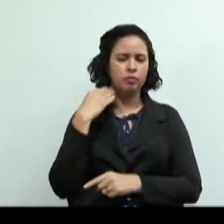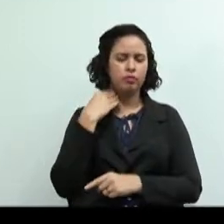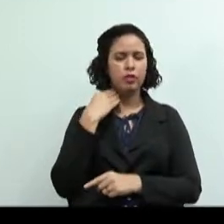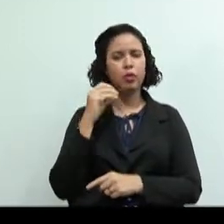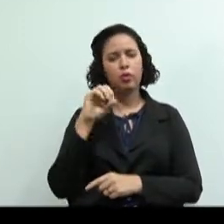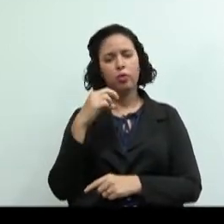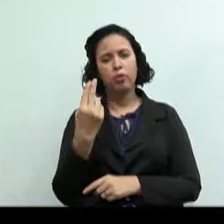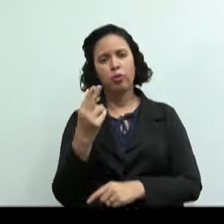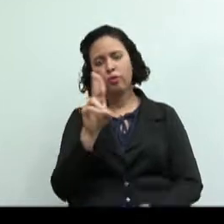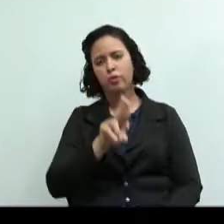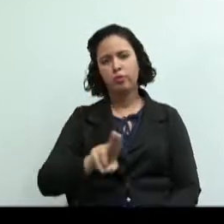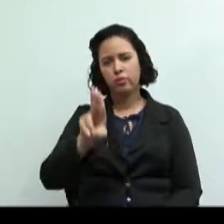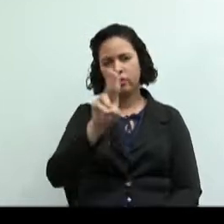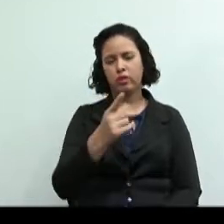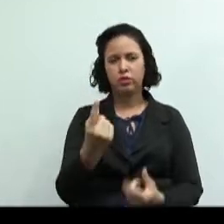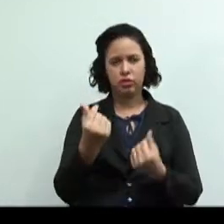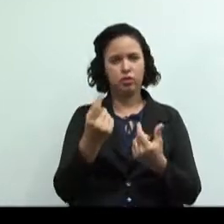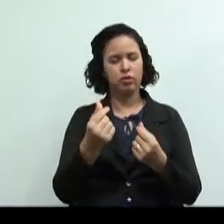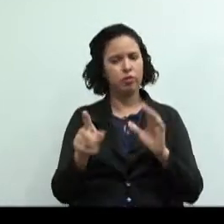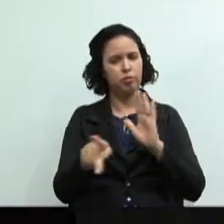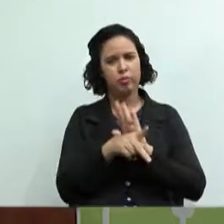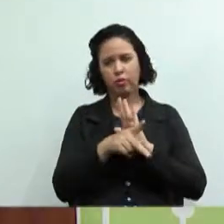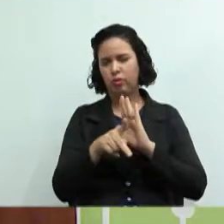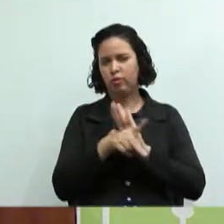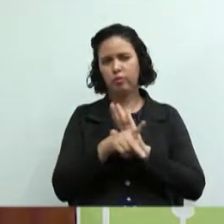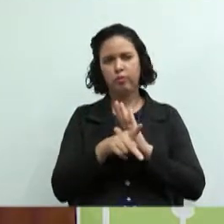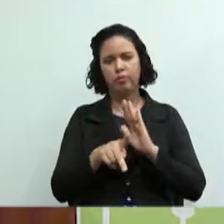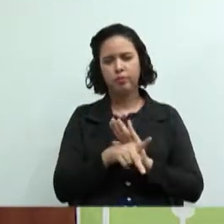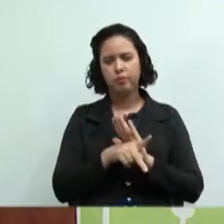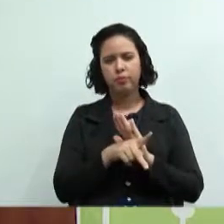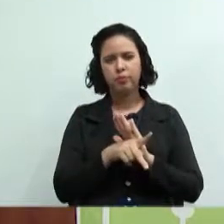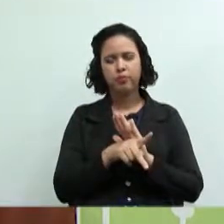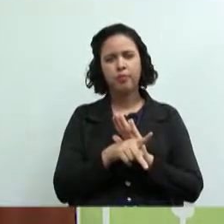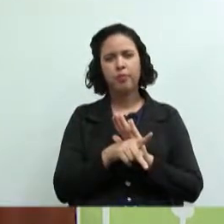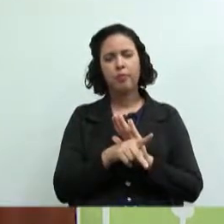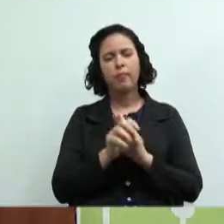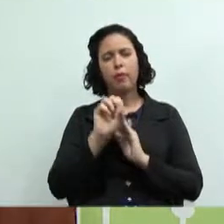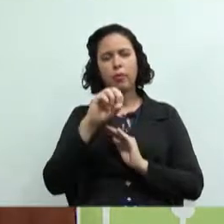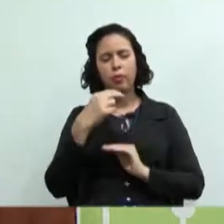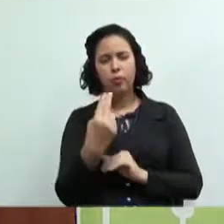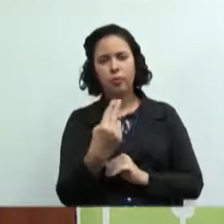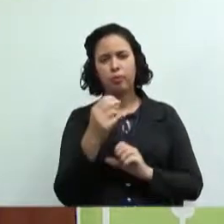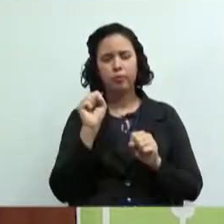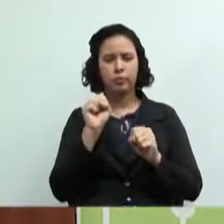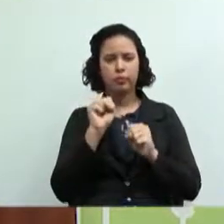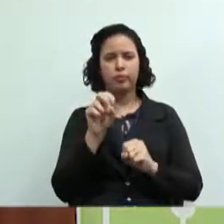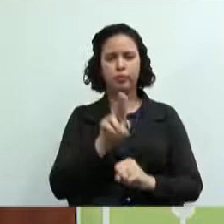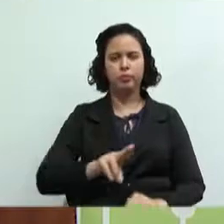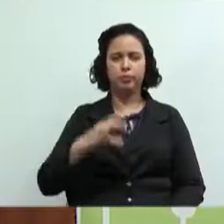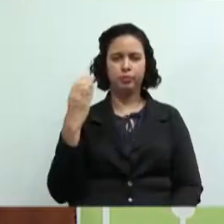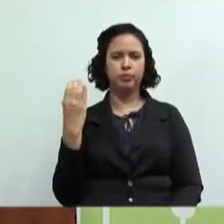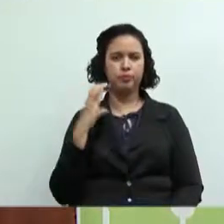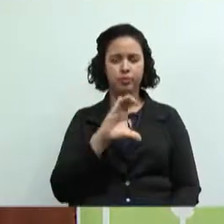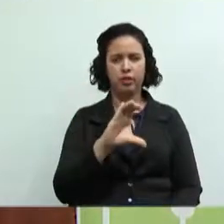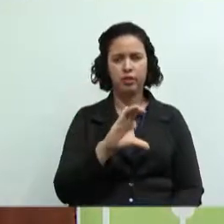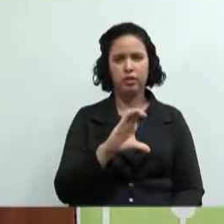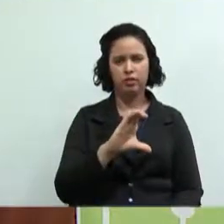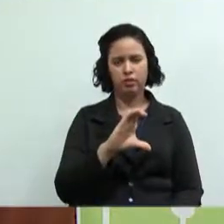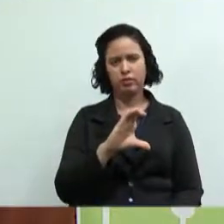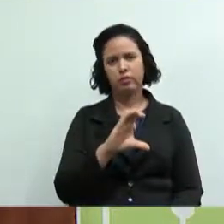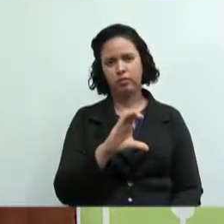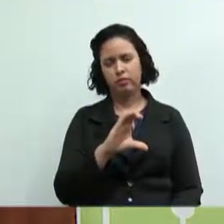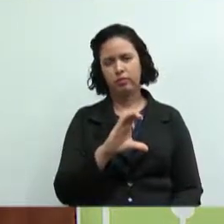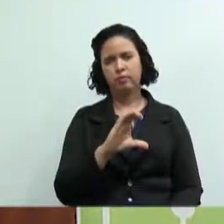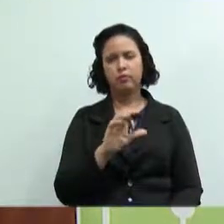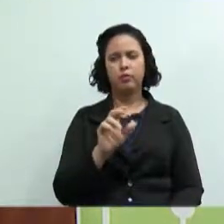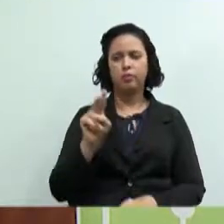próprios, suas reservas, seu dinheirinho que está ali guardado, ou ele pode usar créditos oficiais, financiamento de